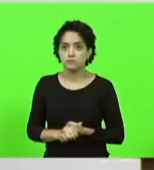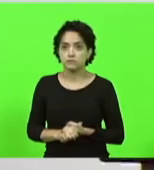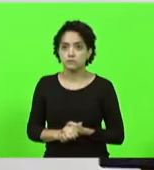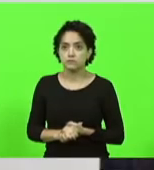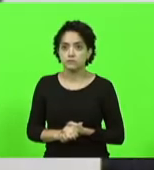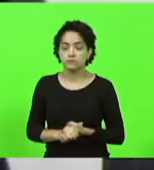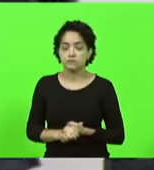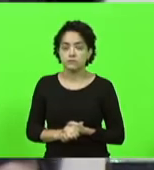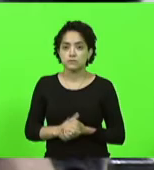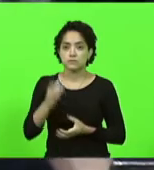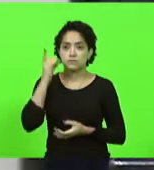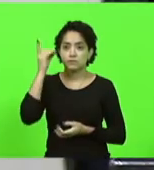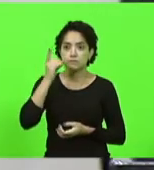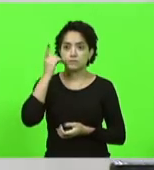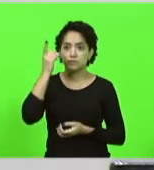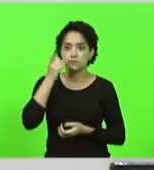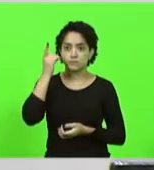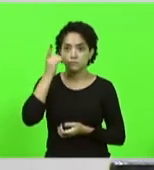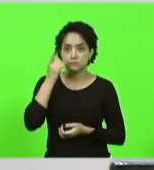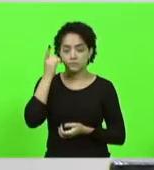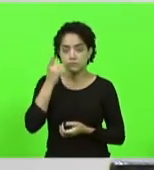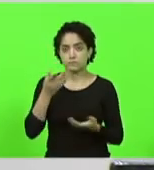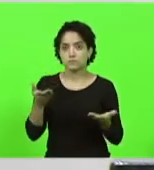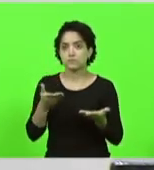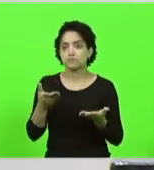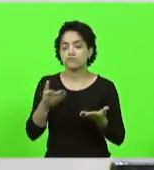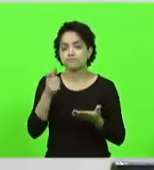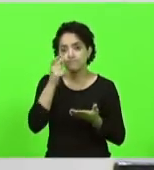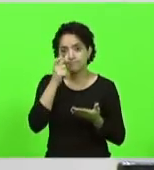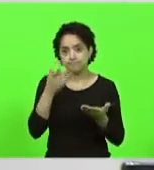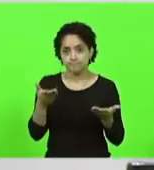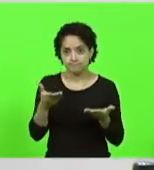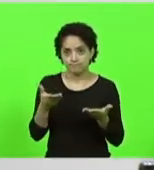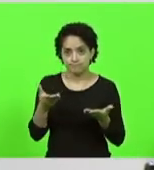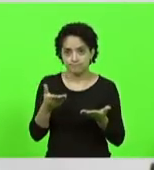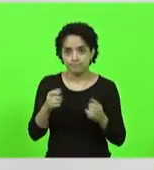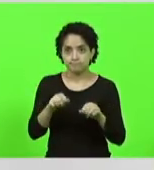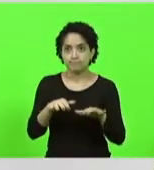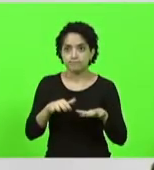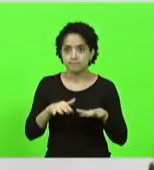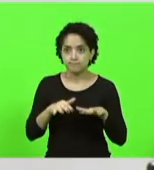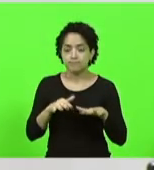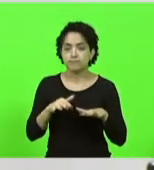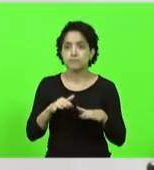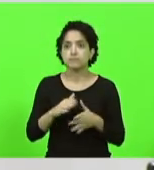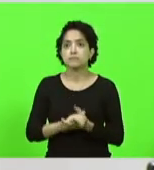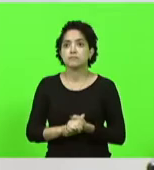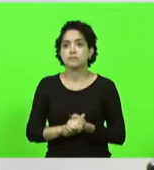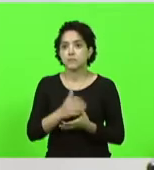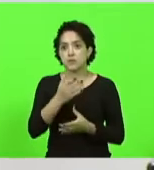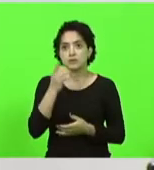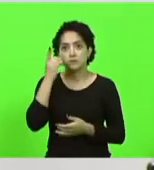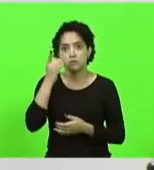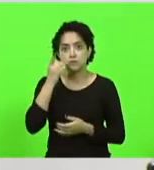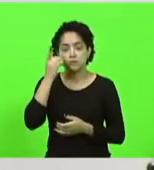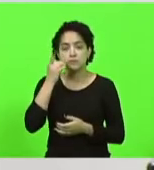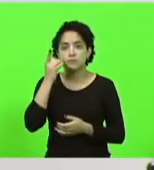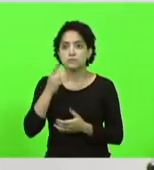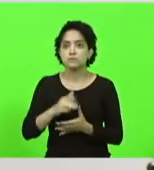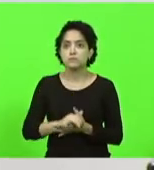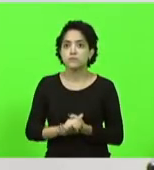deputados público que aqui nos acompanha colegas de imprensa deputado Sargento Lima eu estou aqui